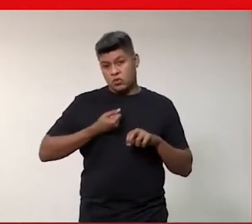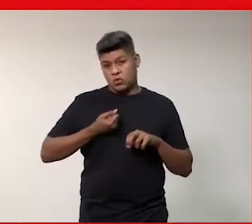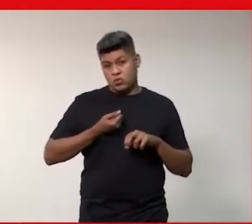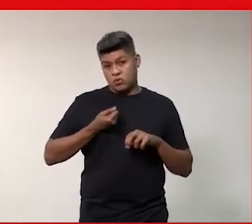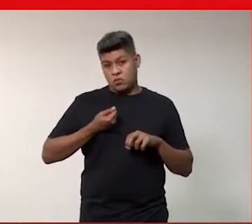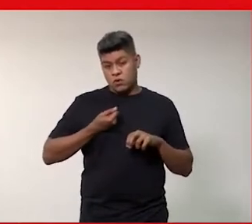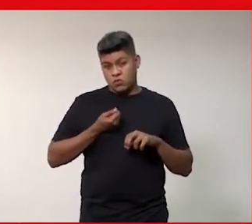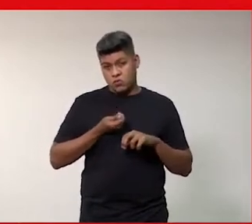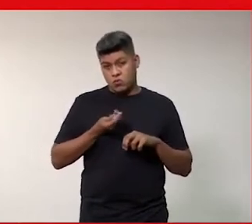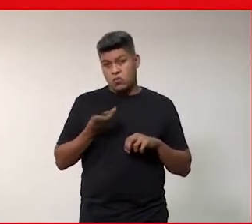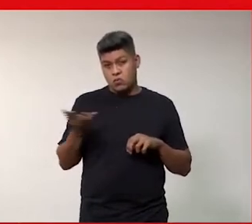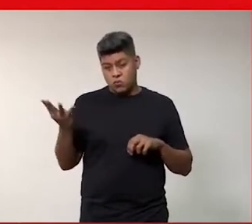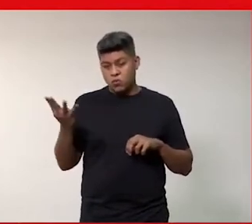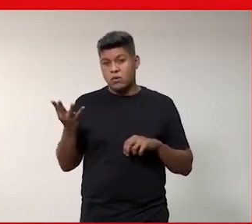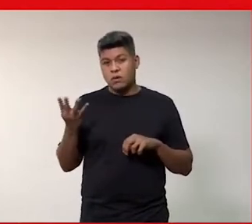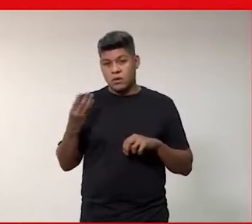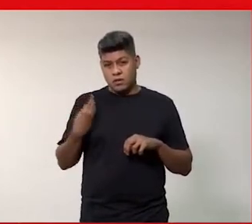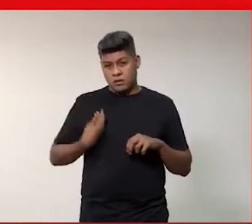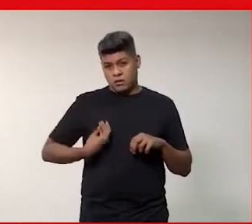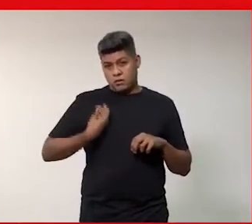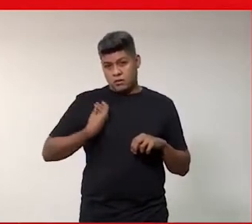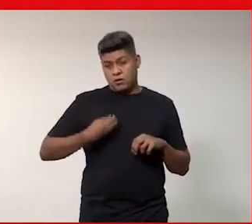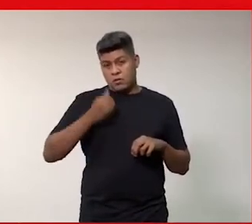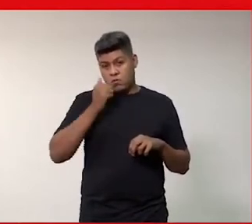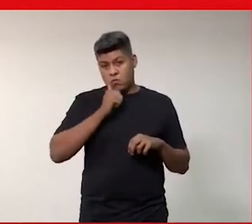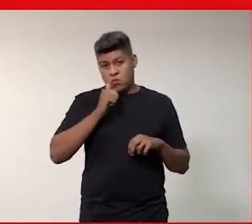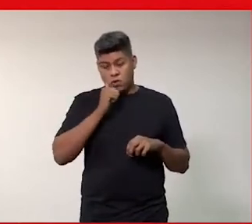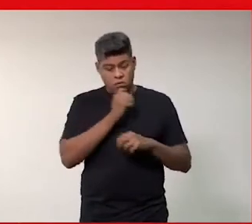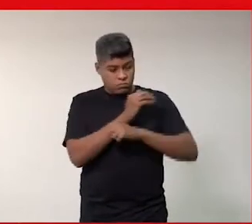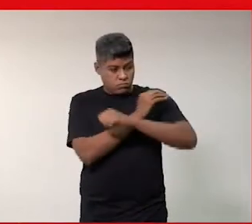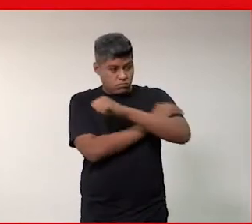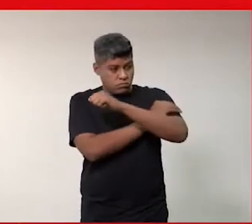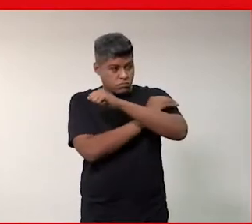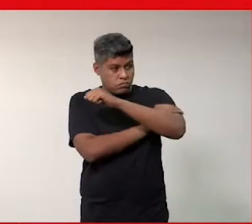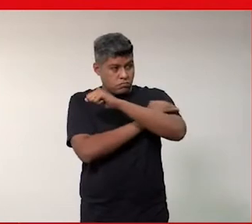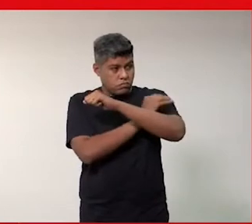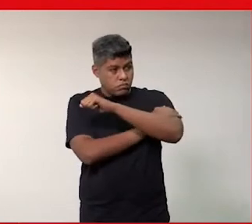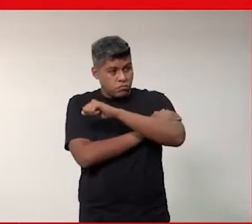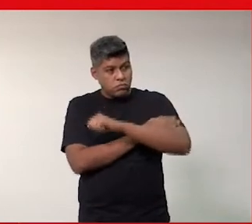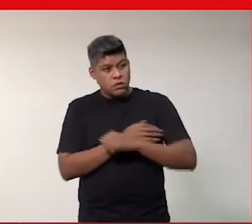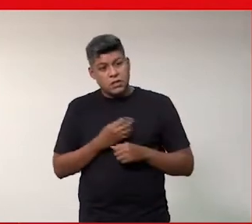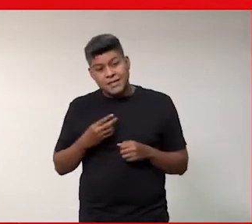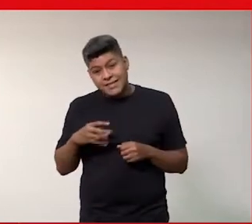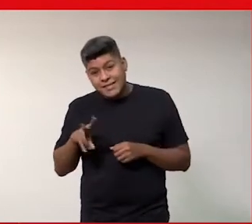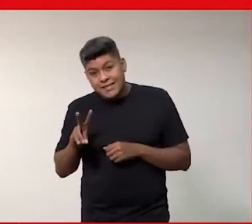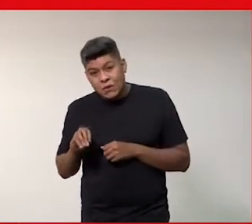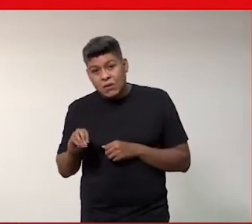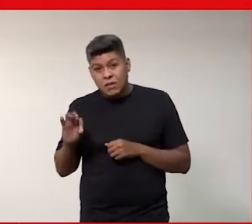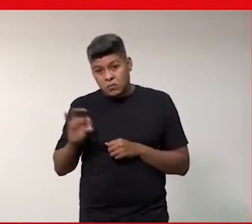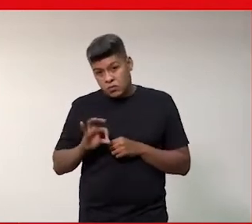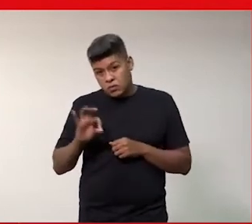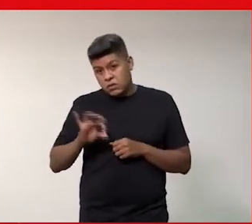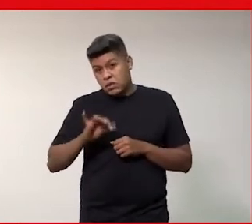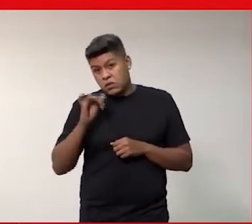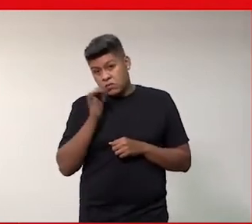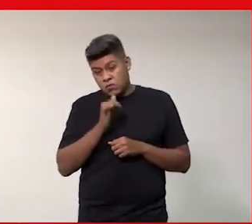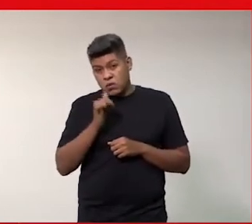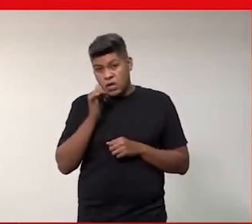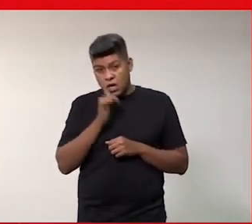da Sempre Viva Organização Feminista, fala assim, na média, 50% das mulheres